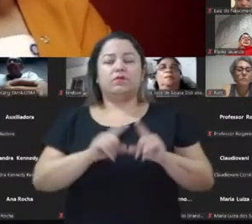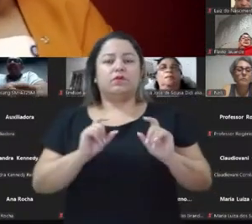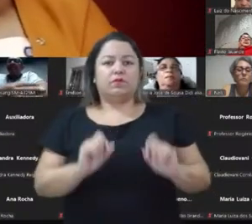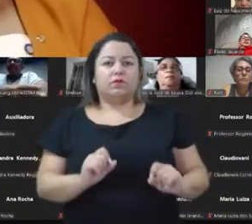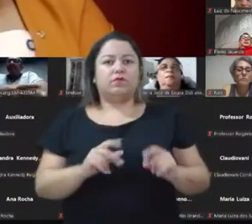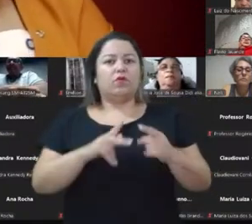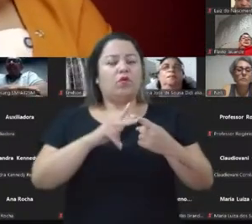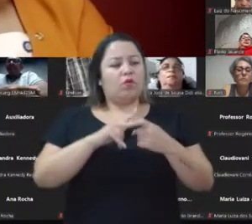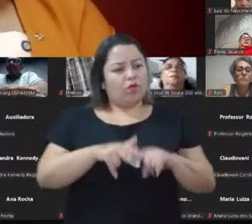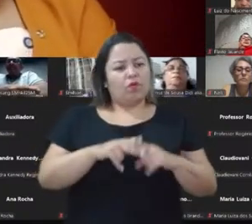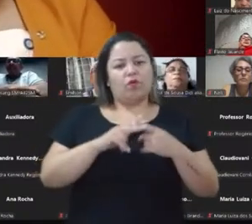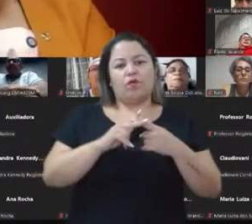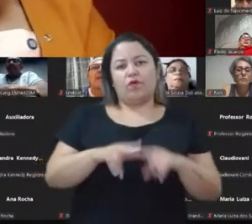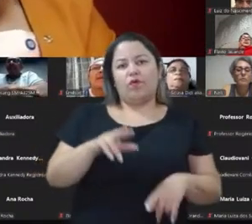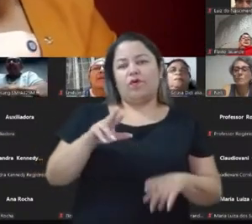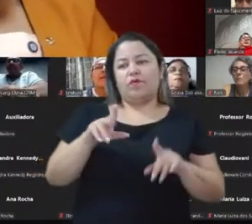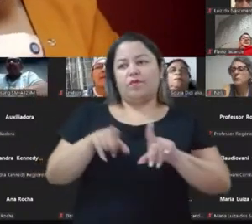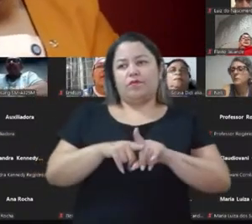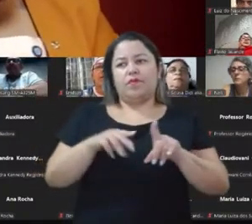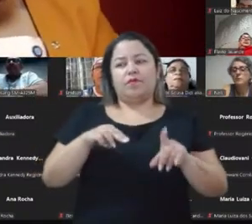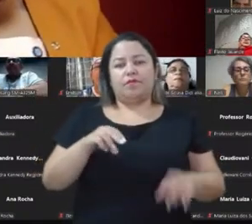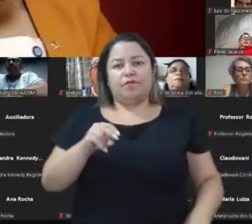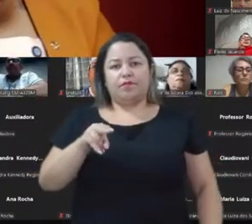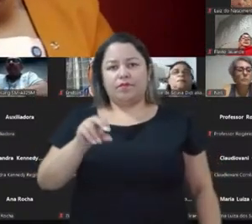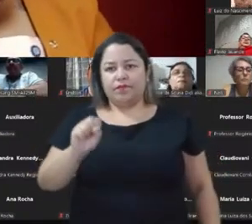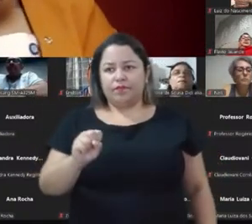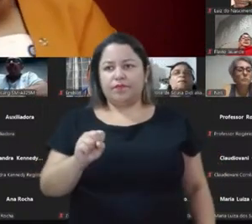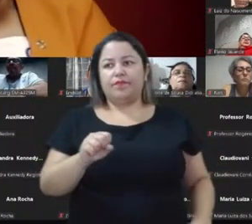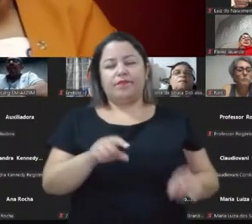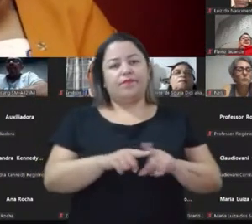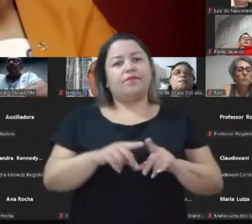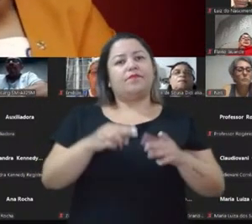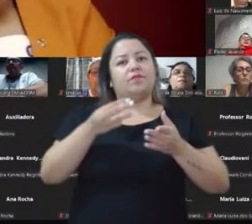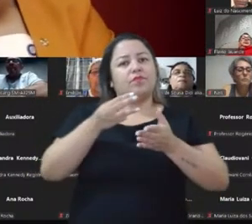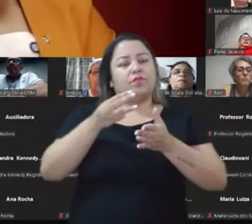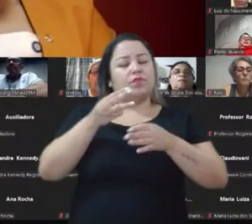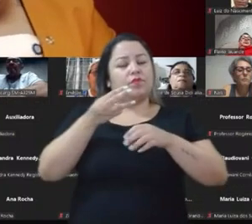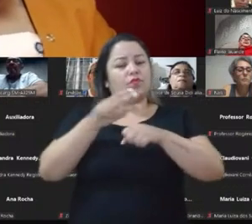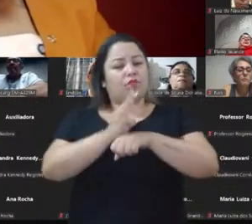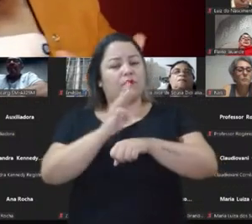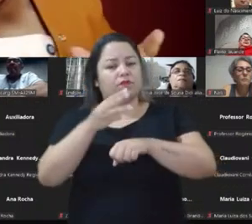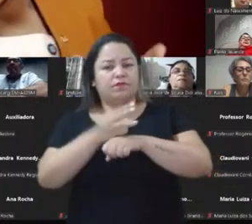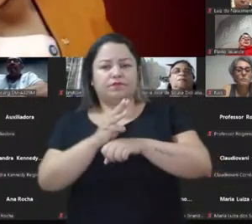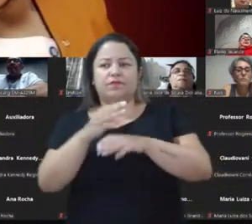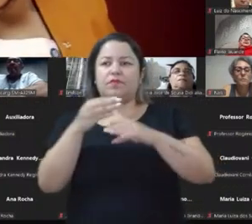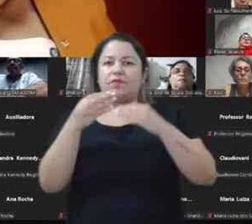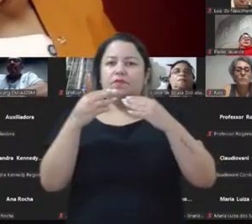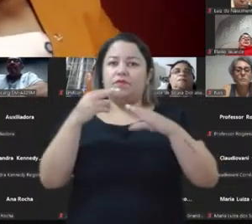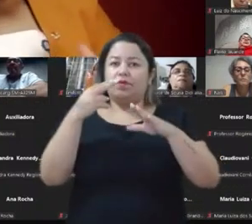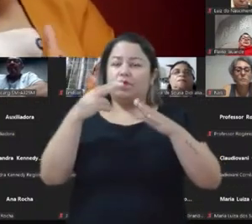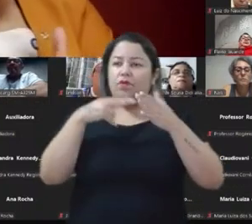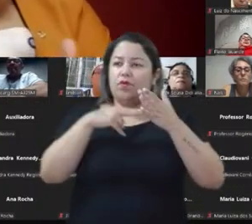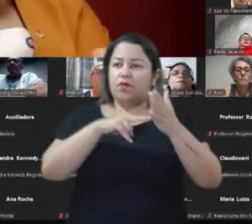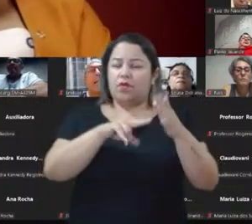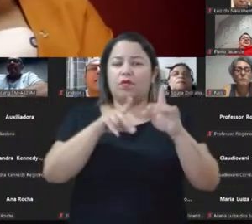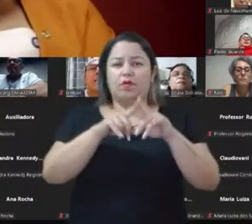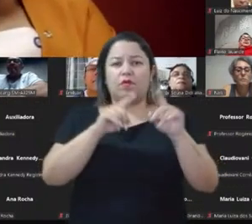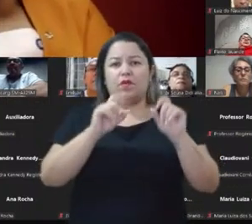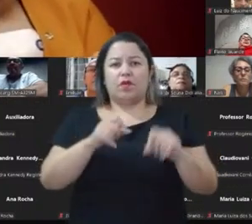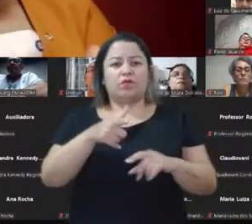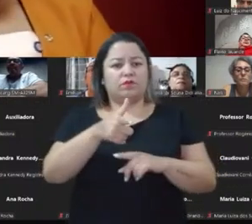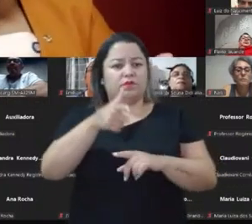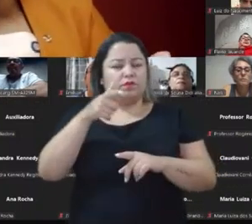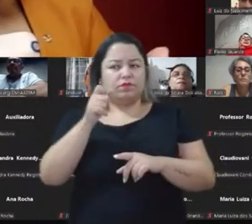forma de imóveis, ele recebia conteúdos no WhatsApp dele segmentados, falando de arma,